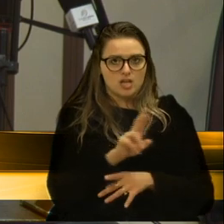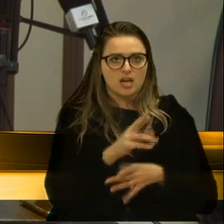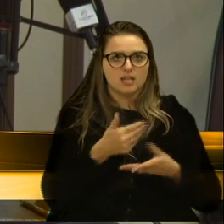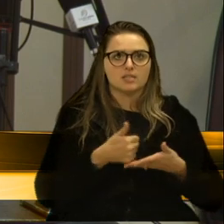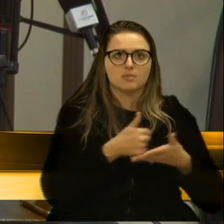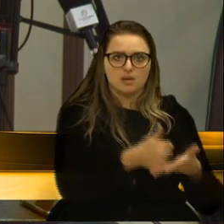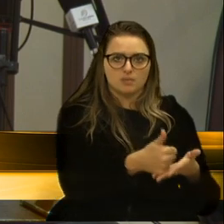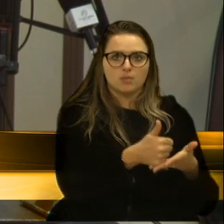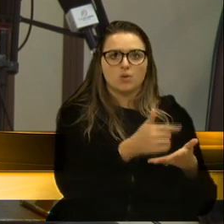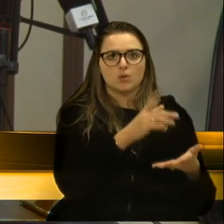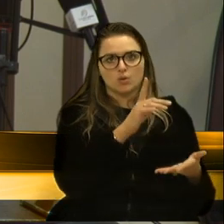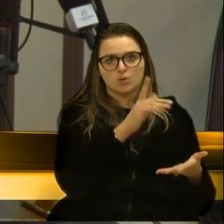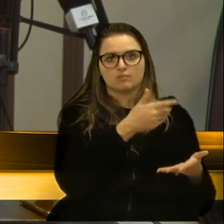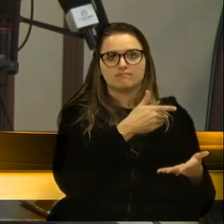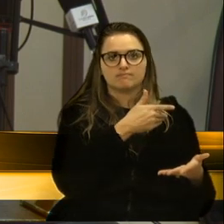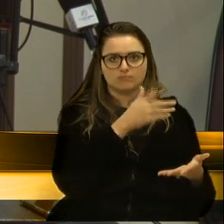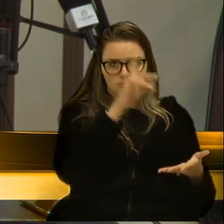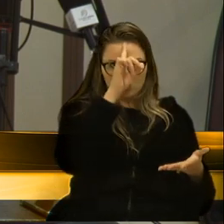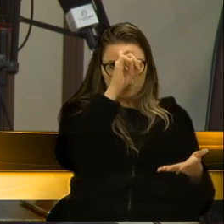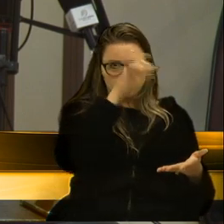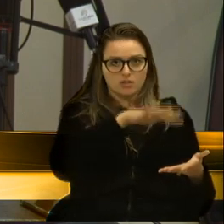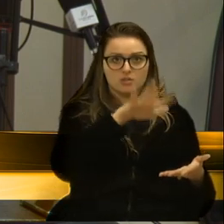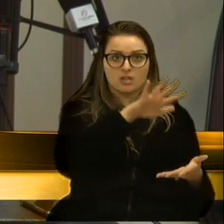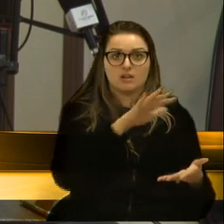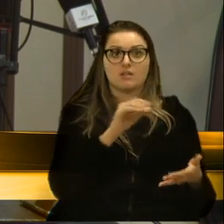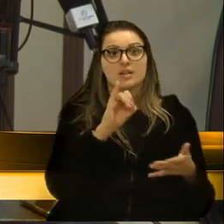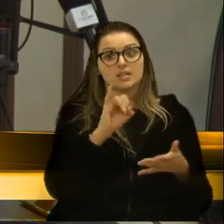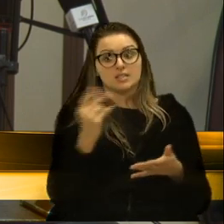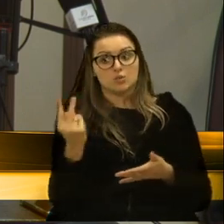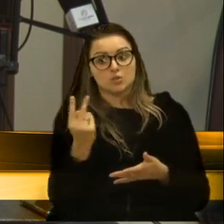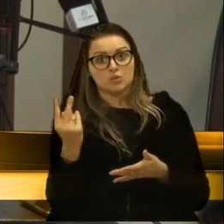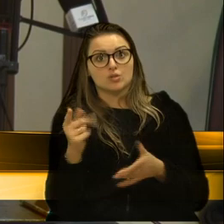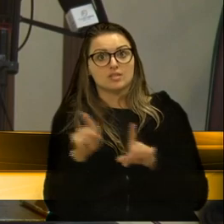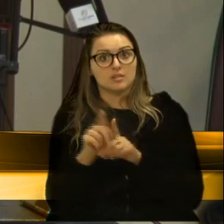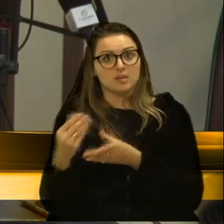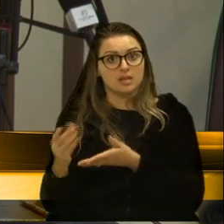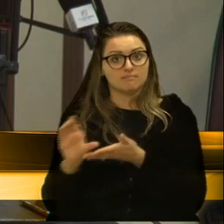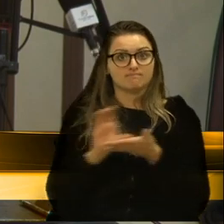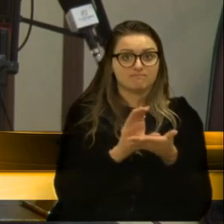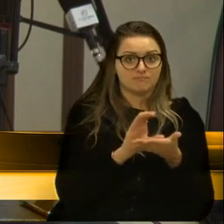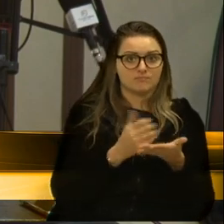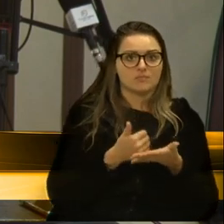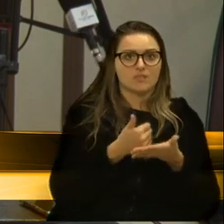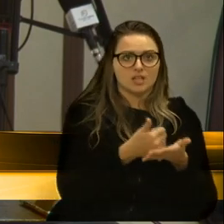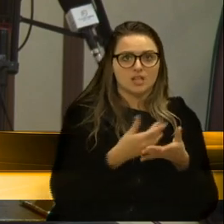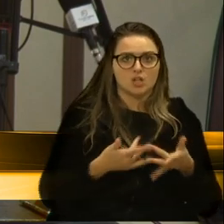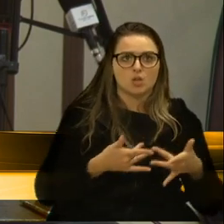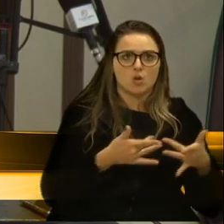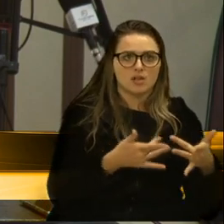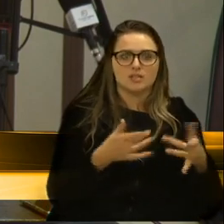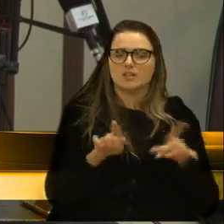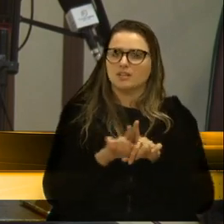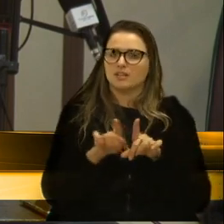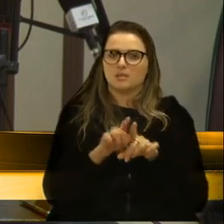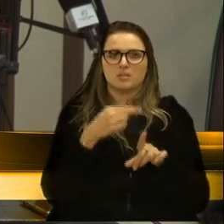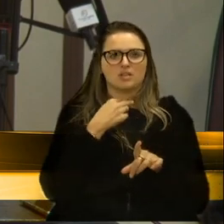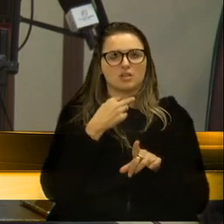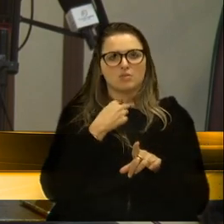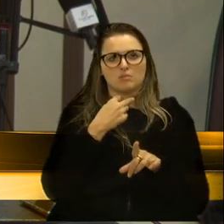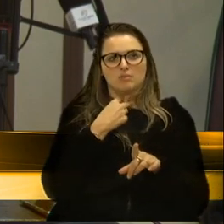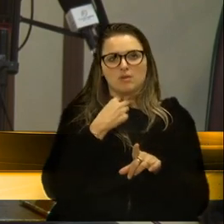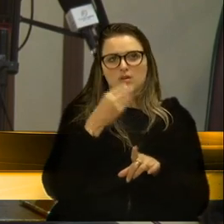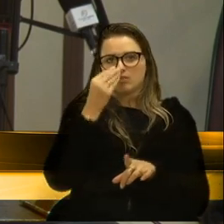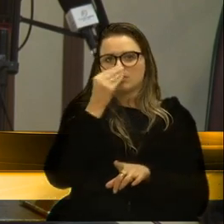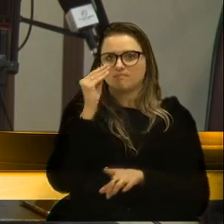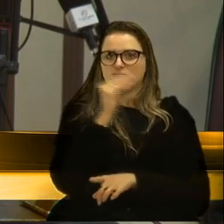um milhão, era três. E daqui a pouco o hospital está pronto. Então, é isso que tem que ser feito. E não dá para desprezar as uvas que a gente